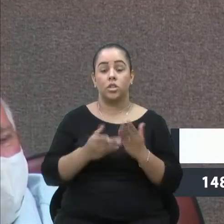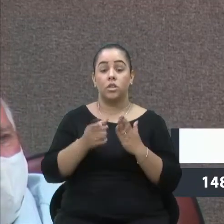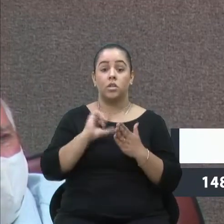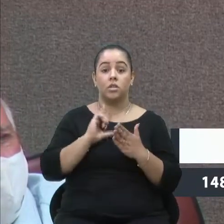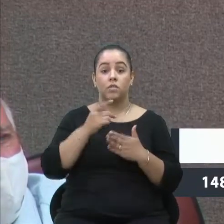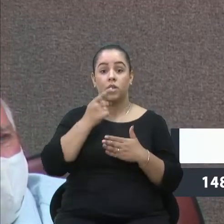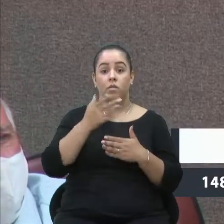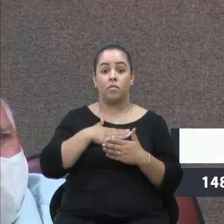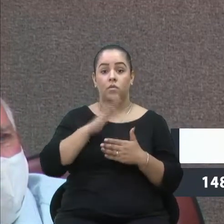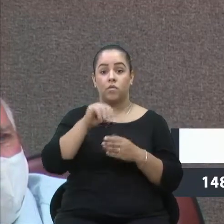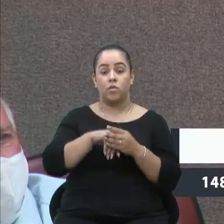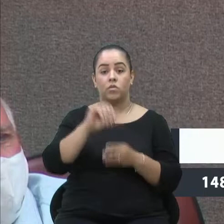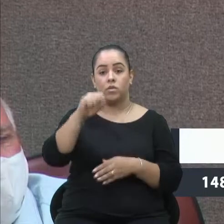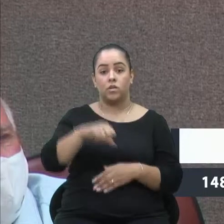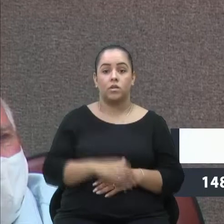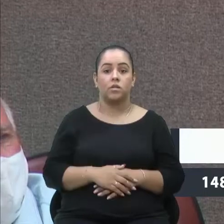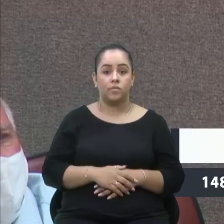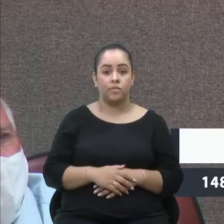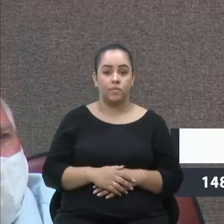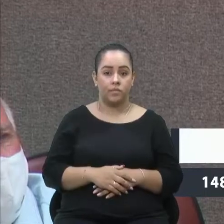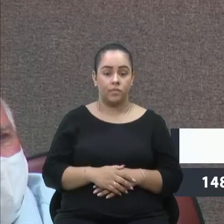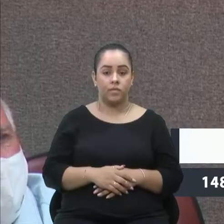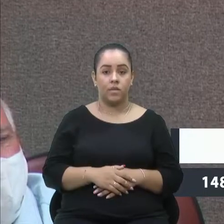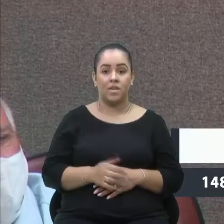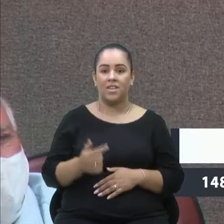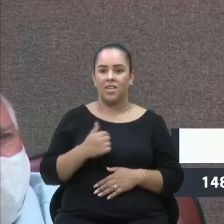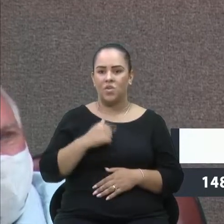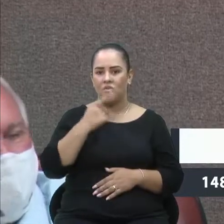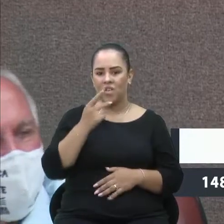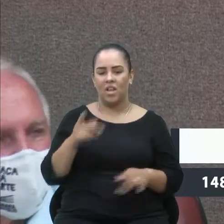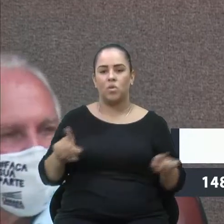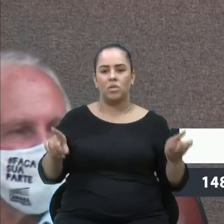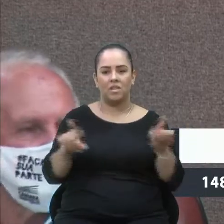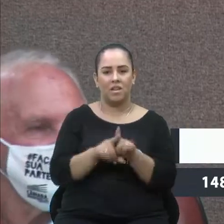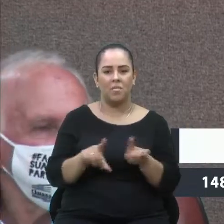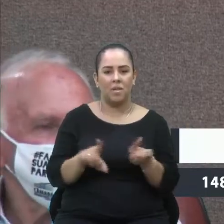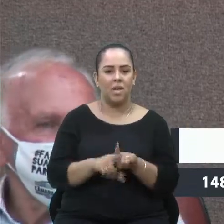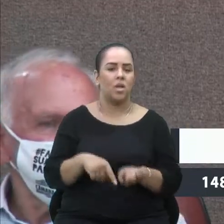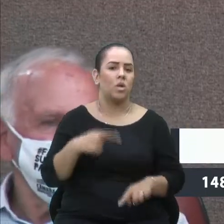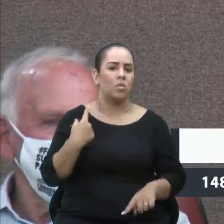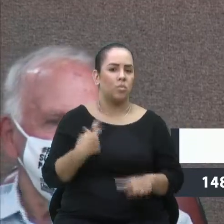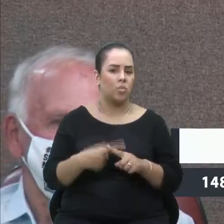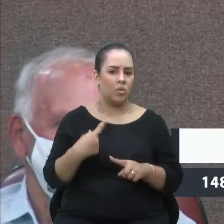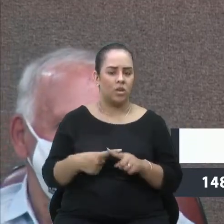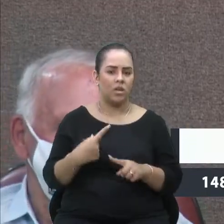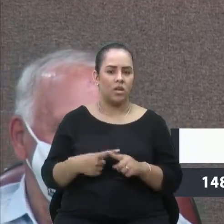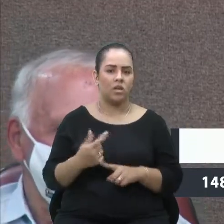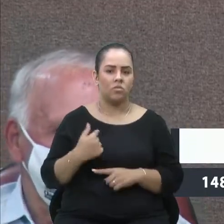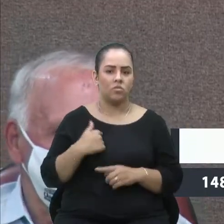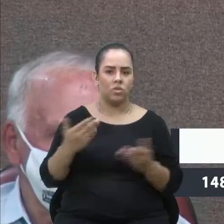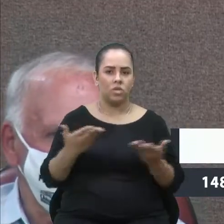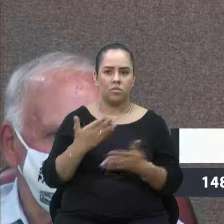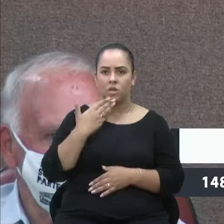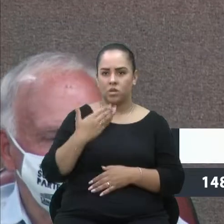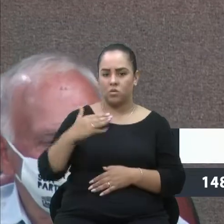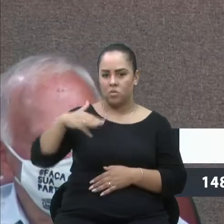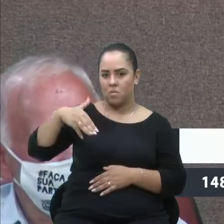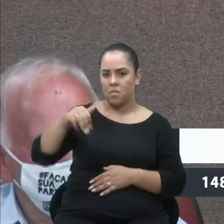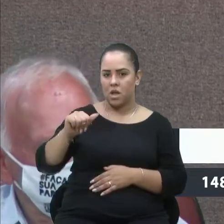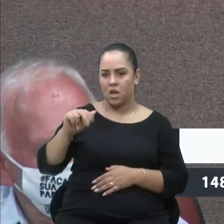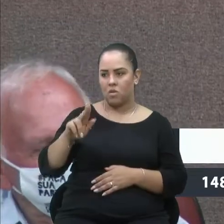favorável. E digo isso porque eu já vou pedir para o Maurício